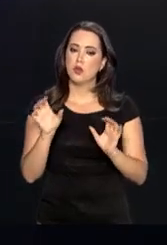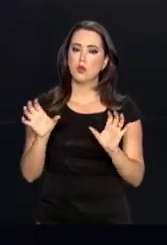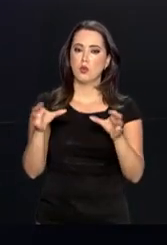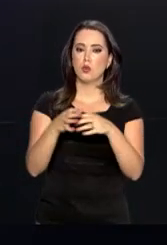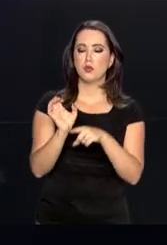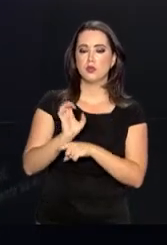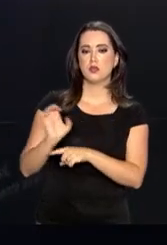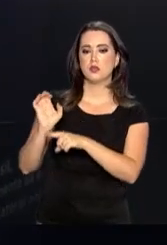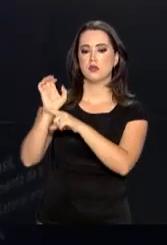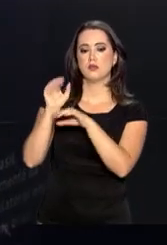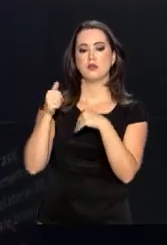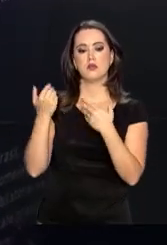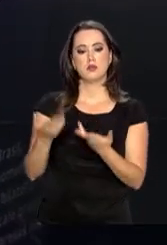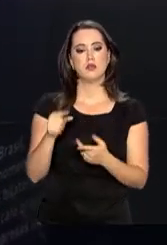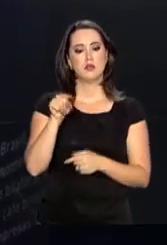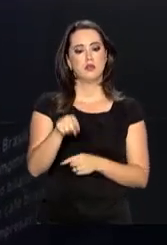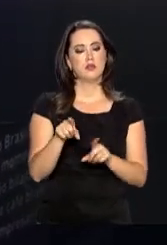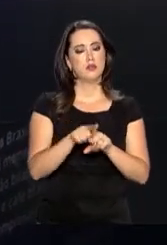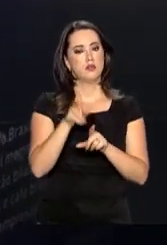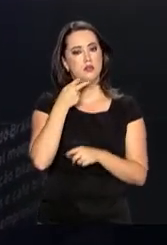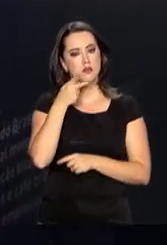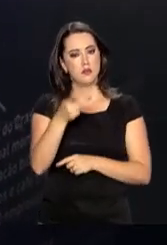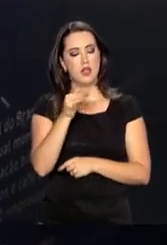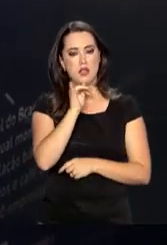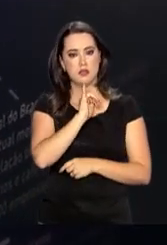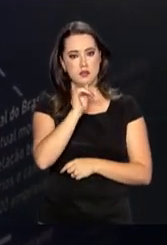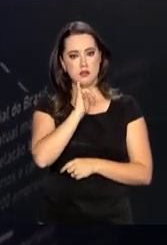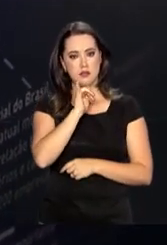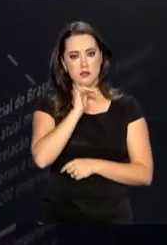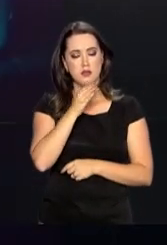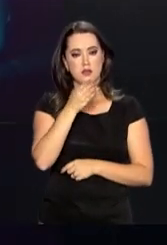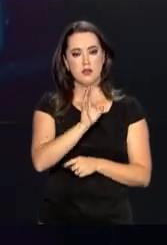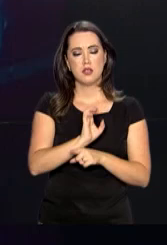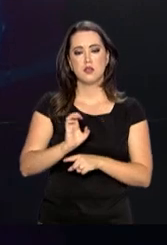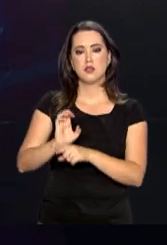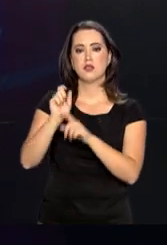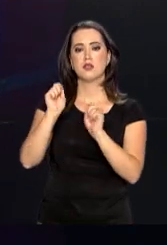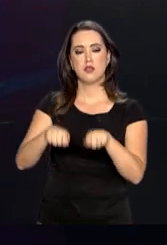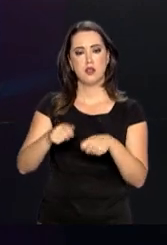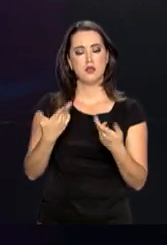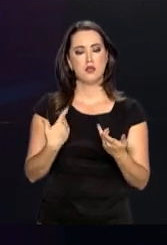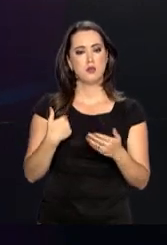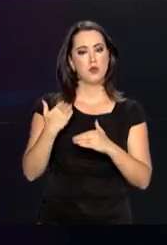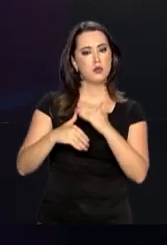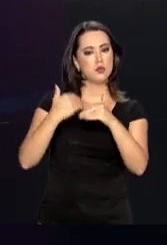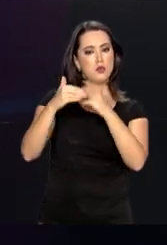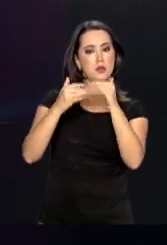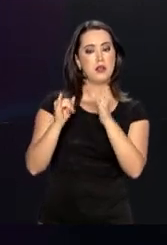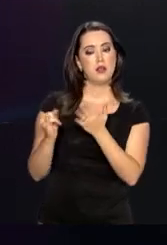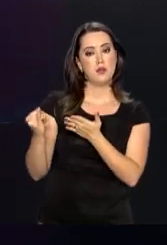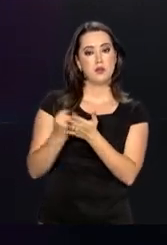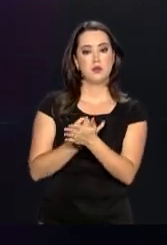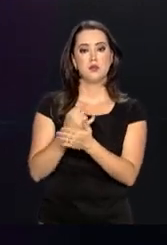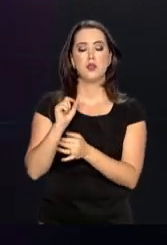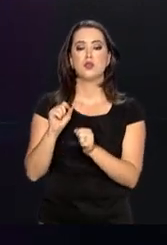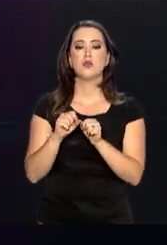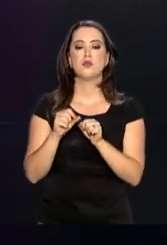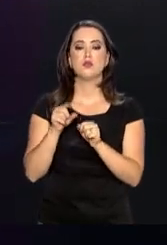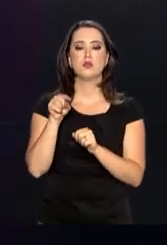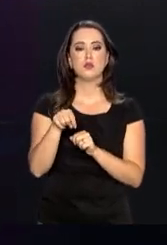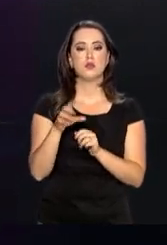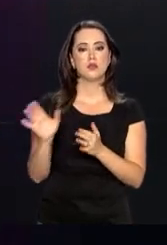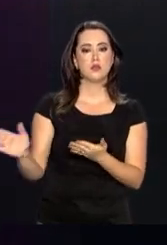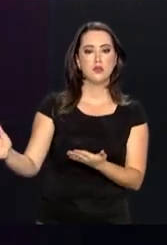esses estados. Esses economistas disseram, por exemplo, que os estados podem elevar impostos, que faria com que